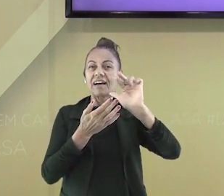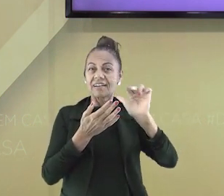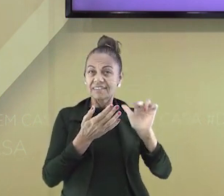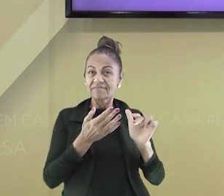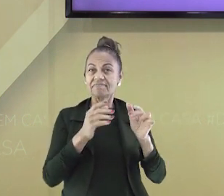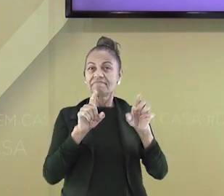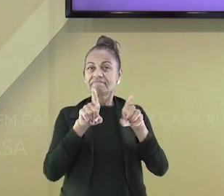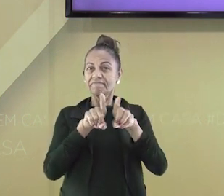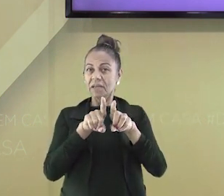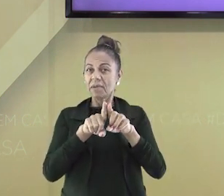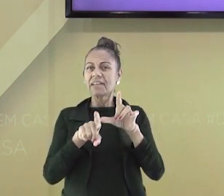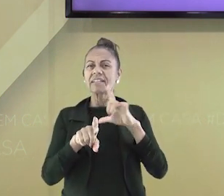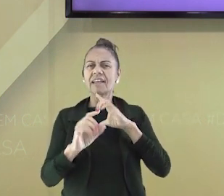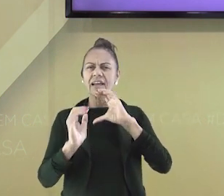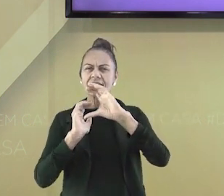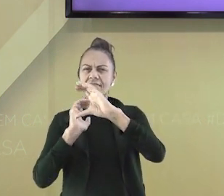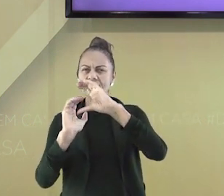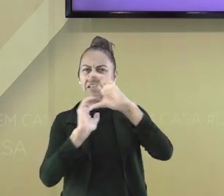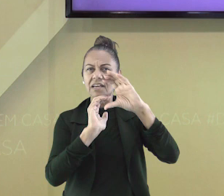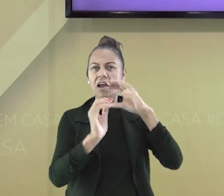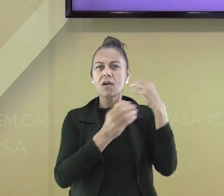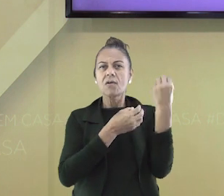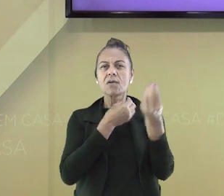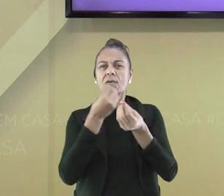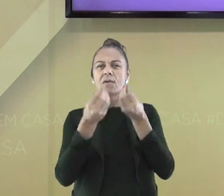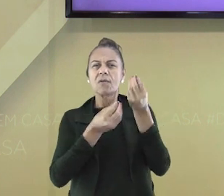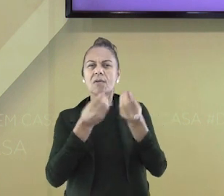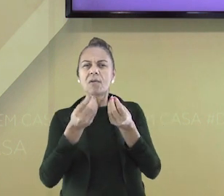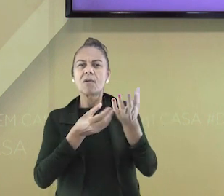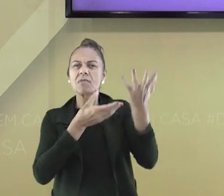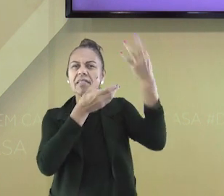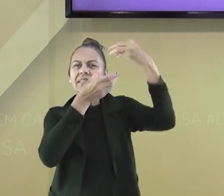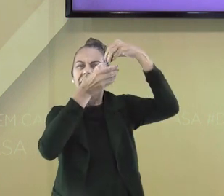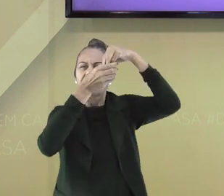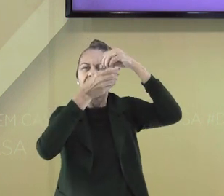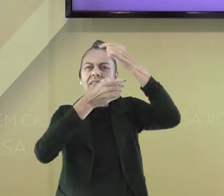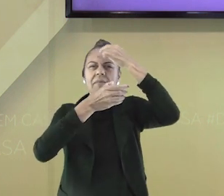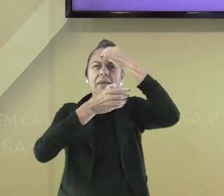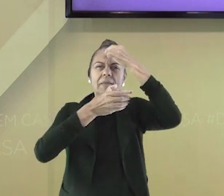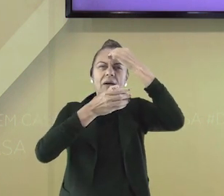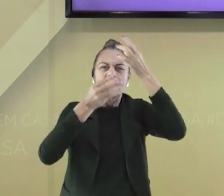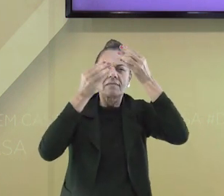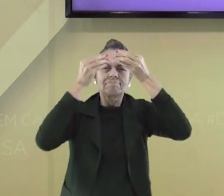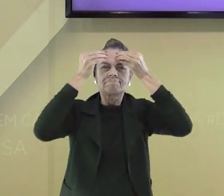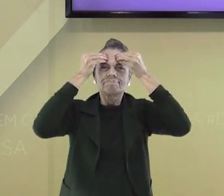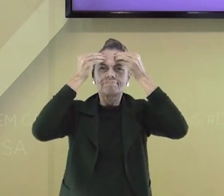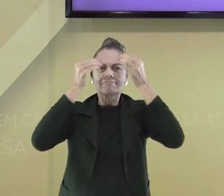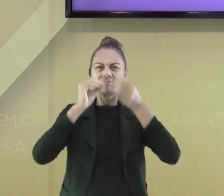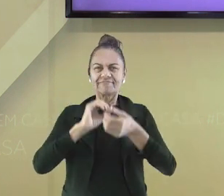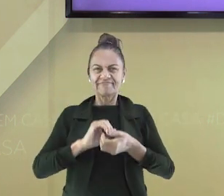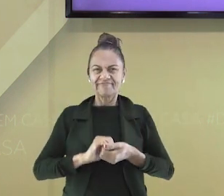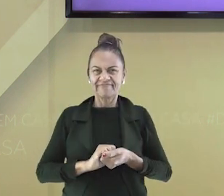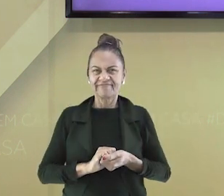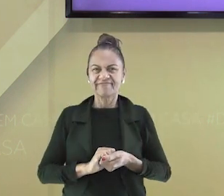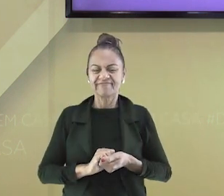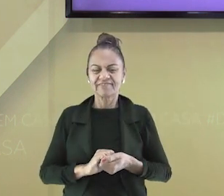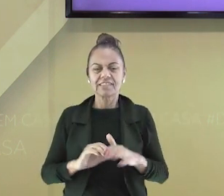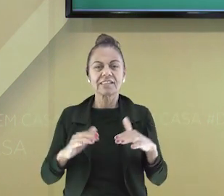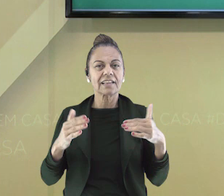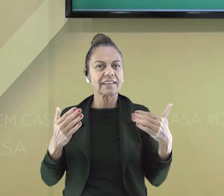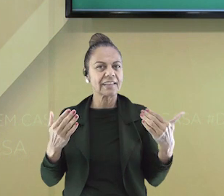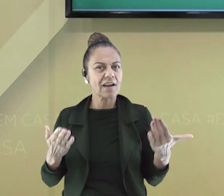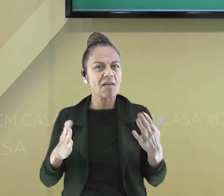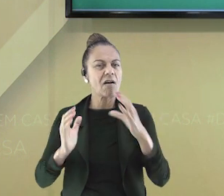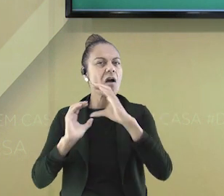existem outras maneiras de comunicar, preservar e conservar a nossa memória. E por